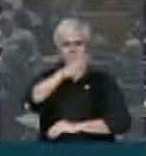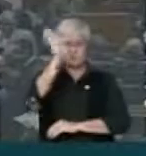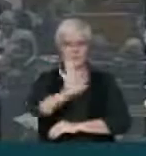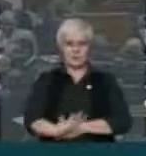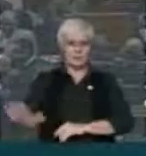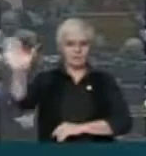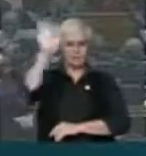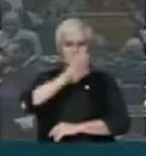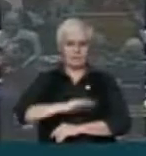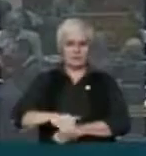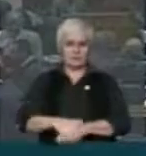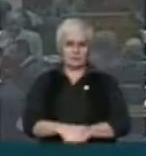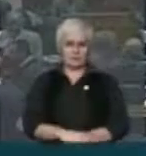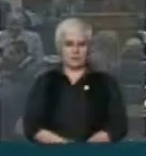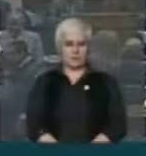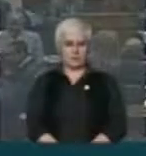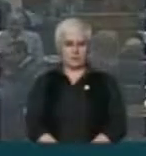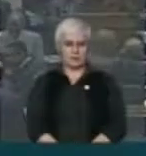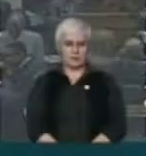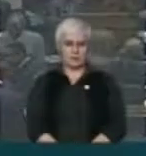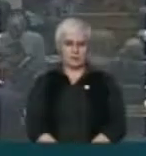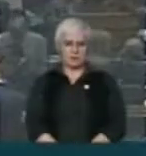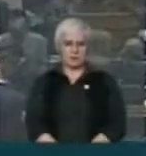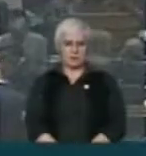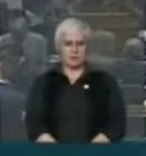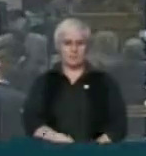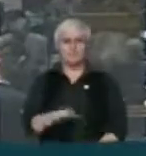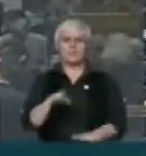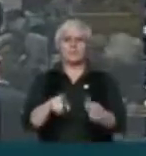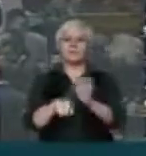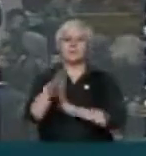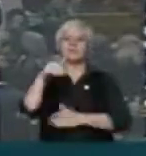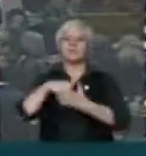Obrigada para todos. Vamos votar o PSC.